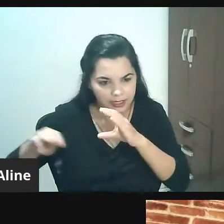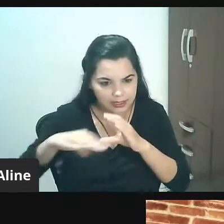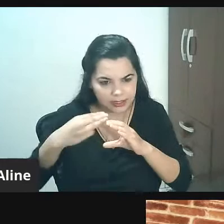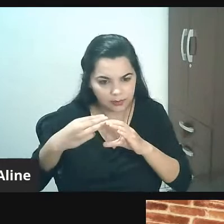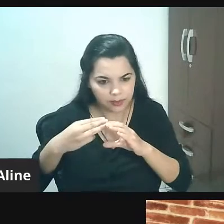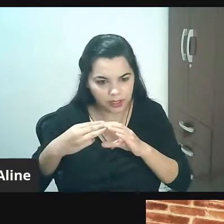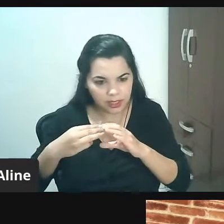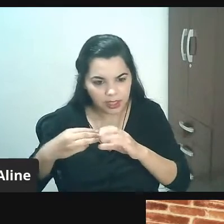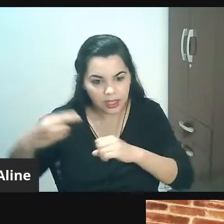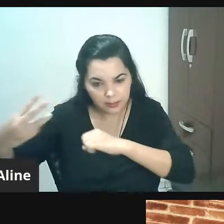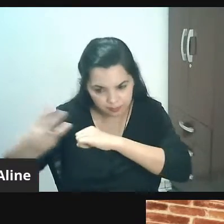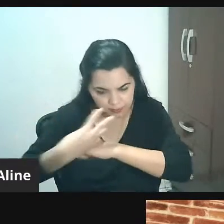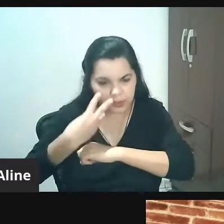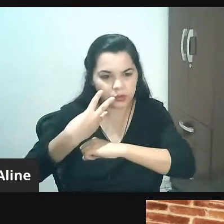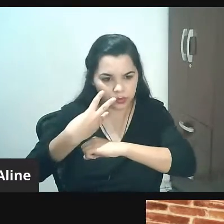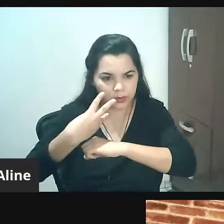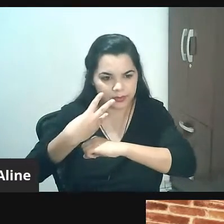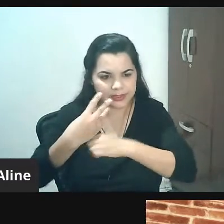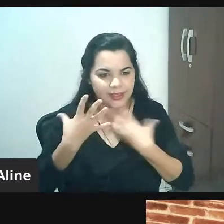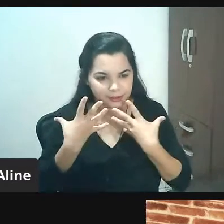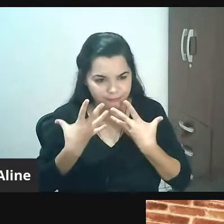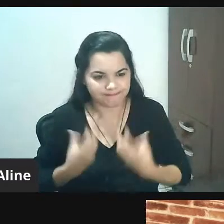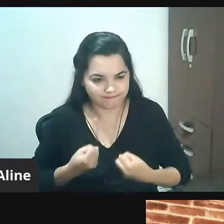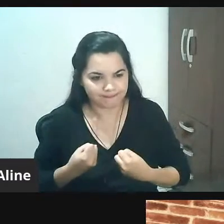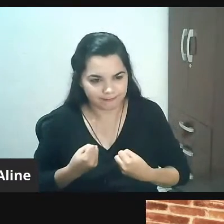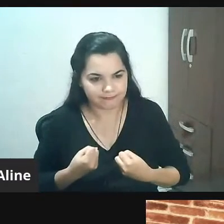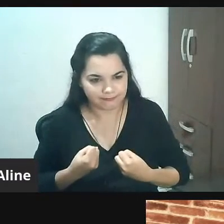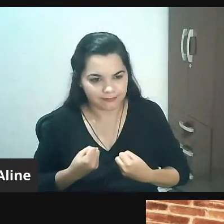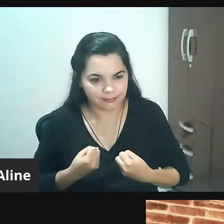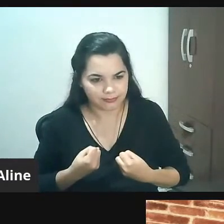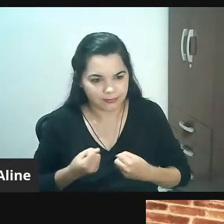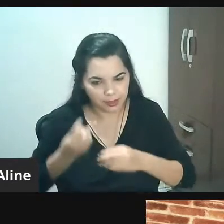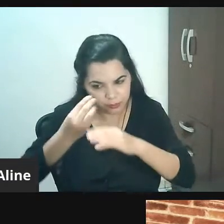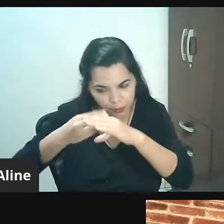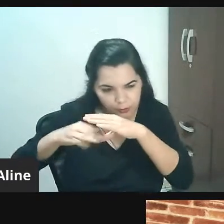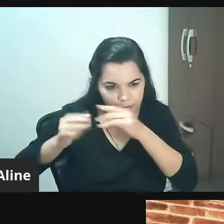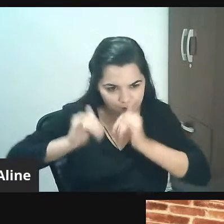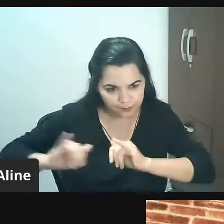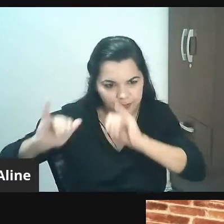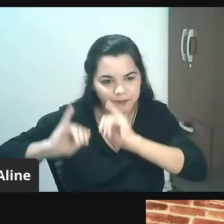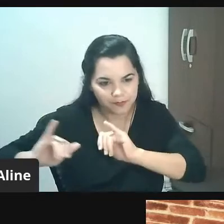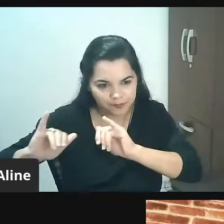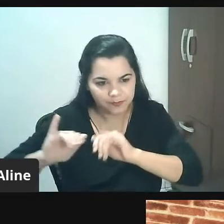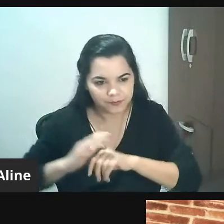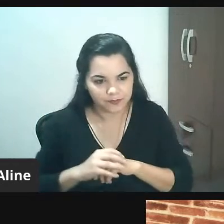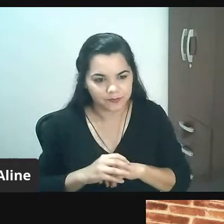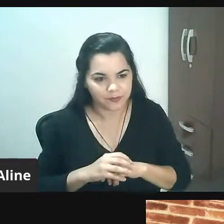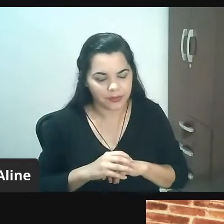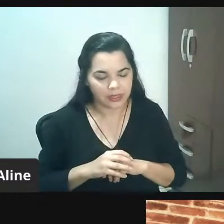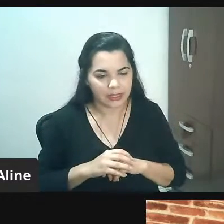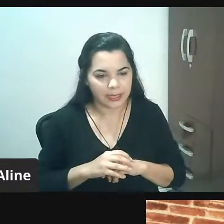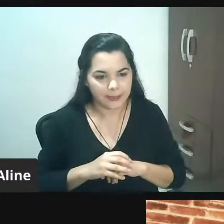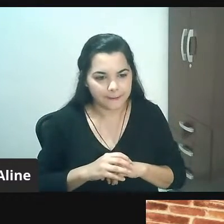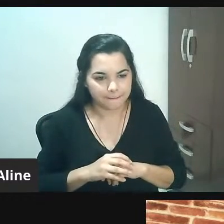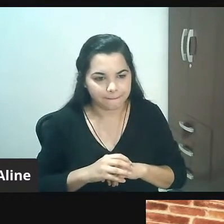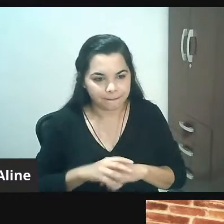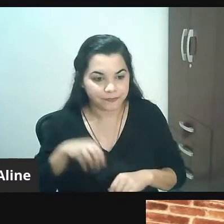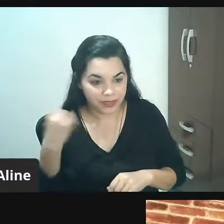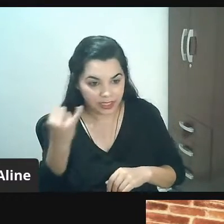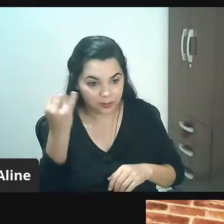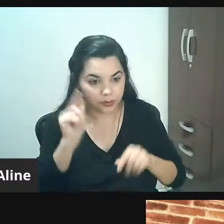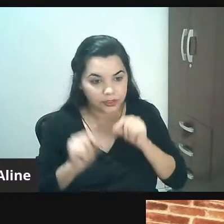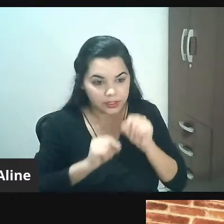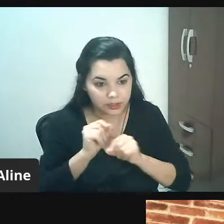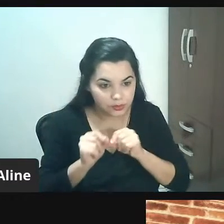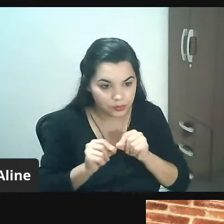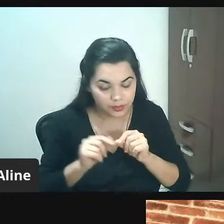mensagem para mim me autorizando a te mandar esse conteúdo é uma maneira o que é importante é